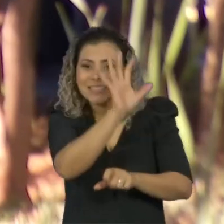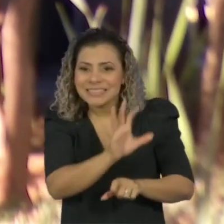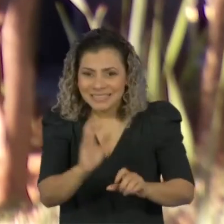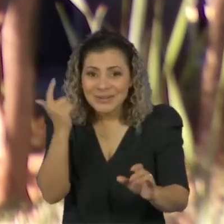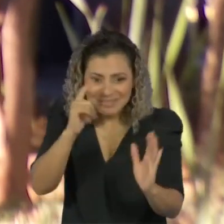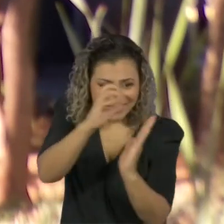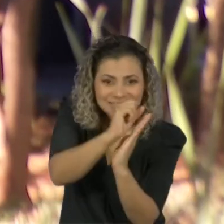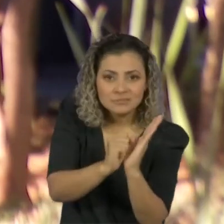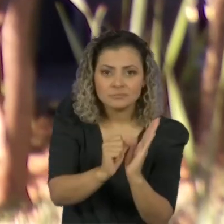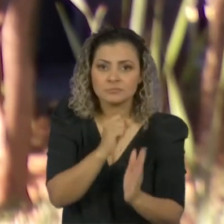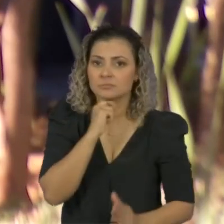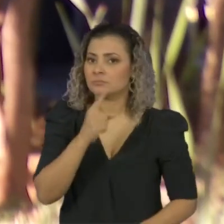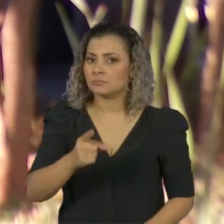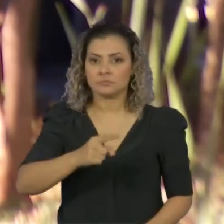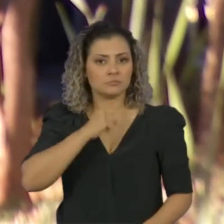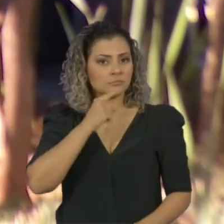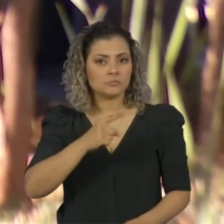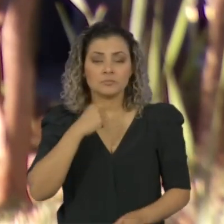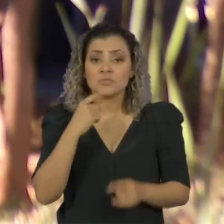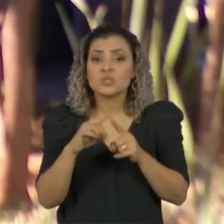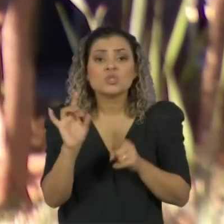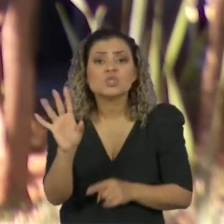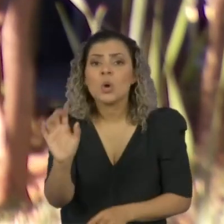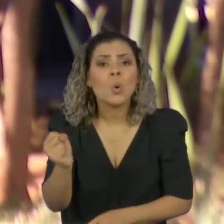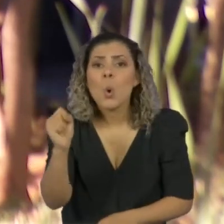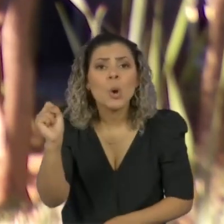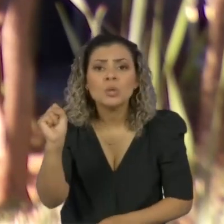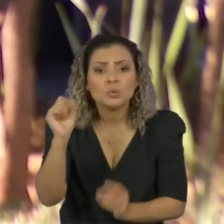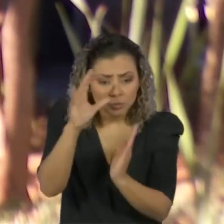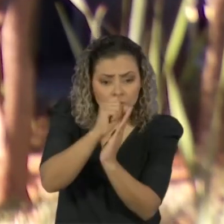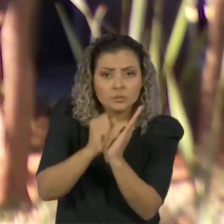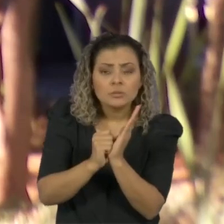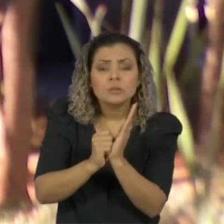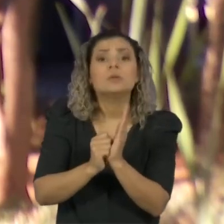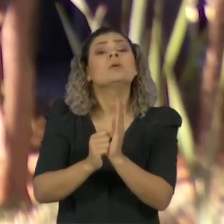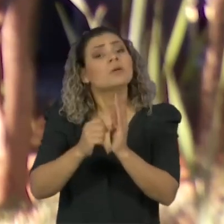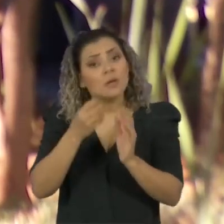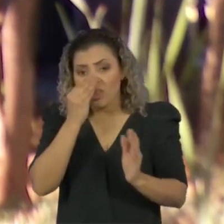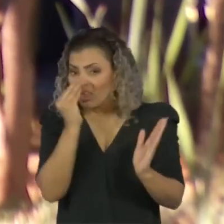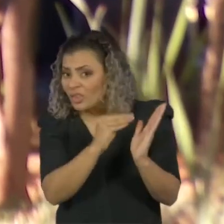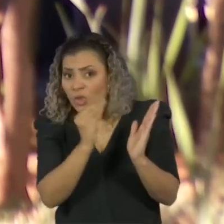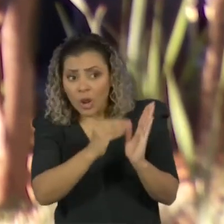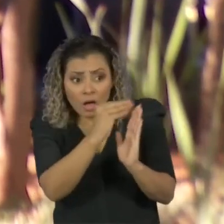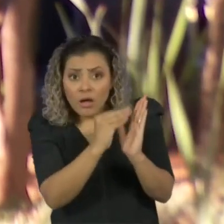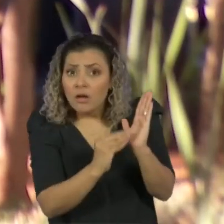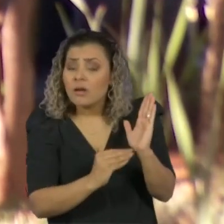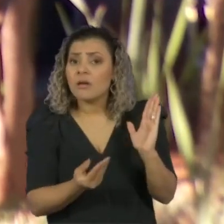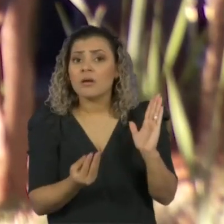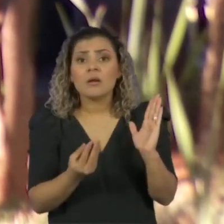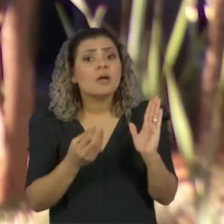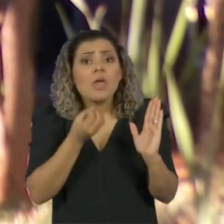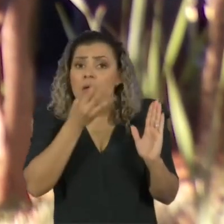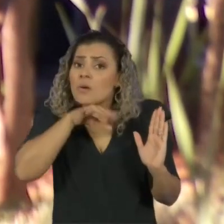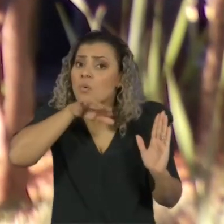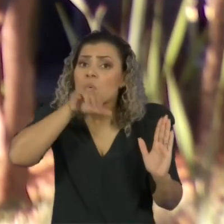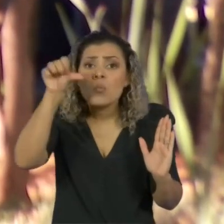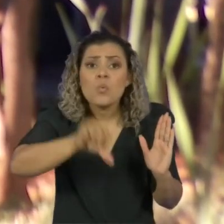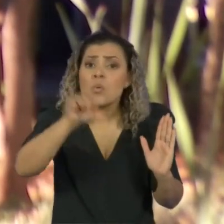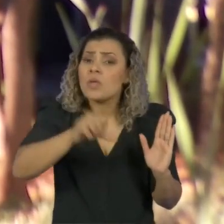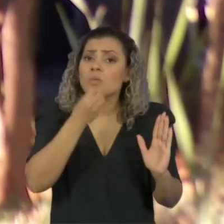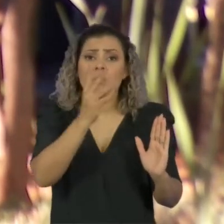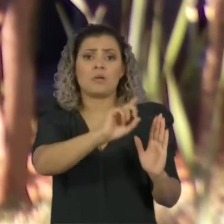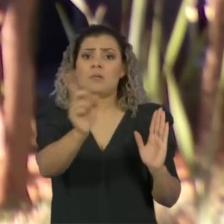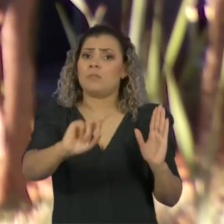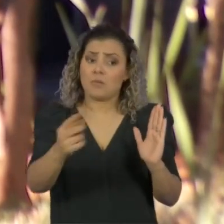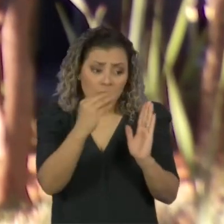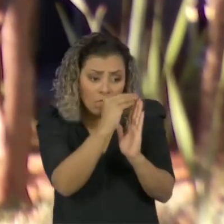segundo um consórcio de veículos de imprensa. Ignorar o campo raça ou cor em formulários de atendimento contraria uma portaria